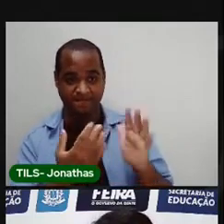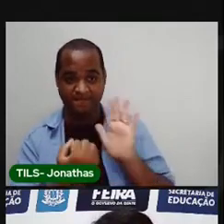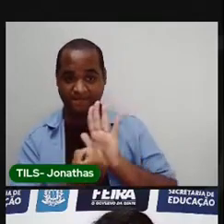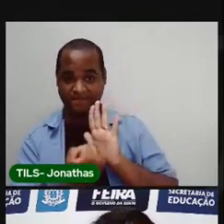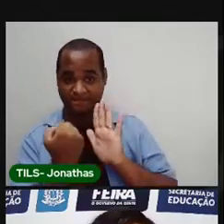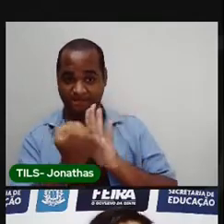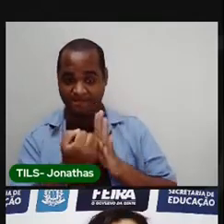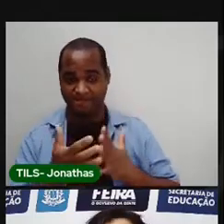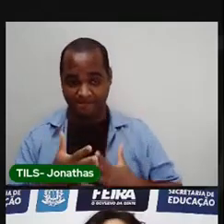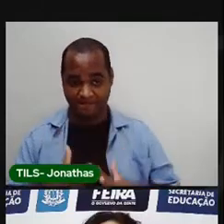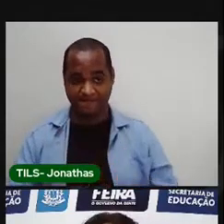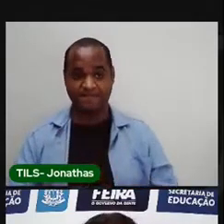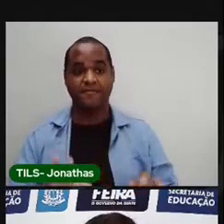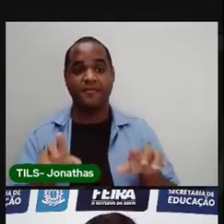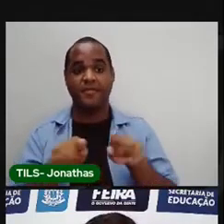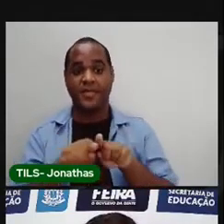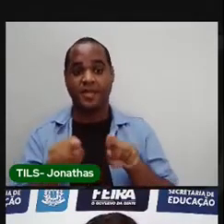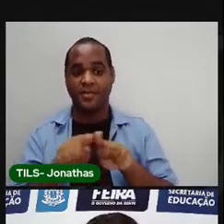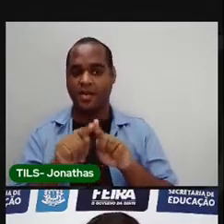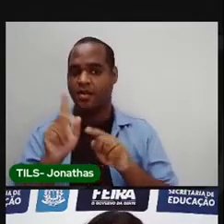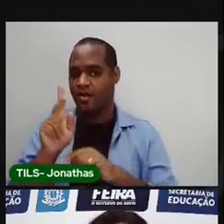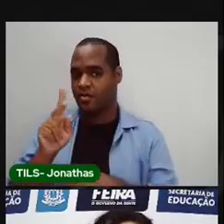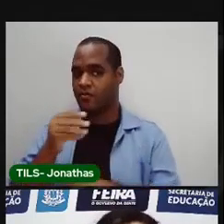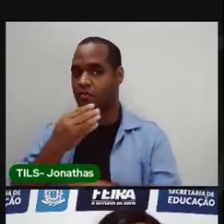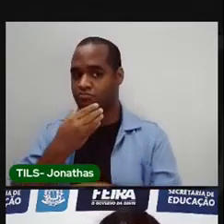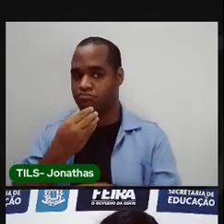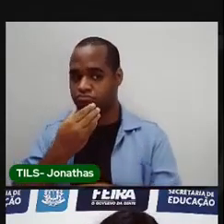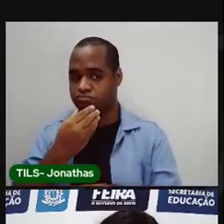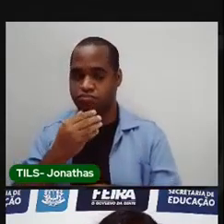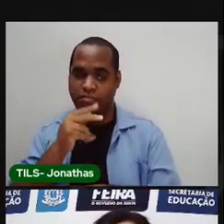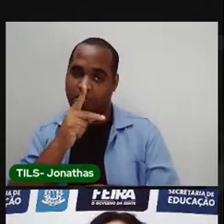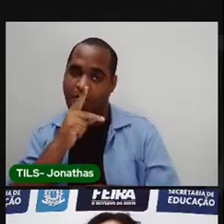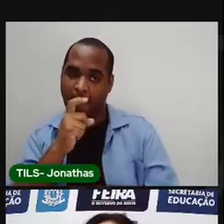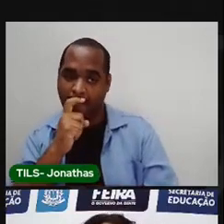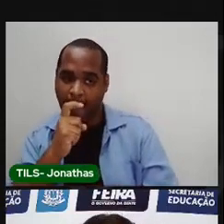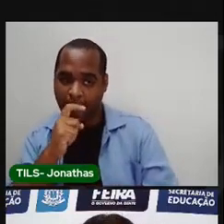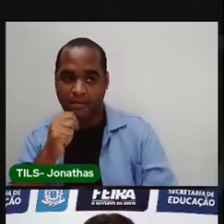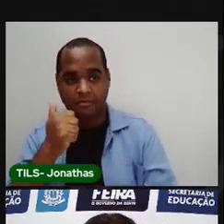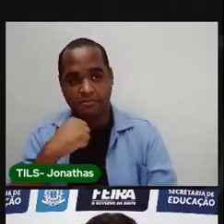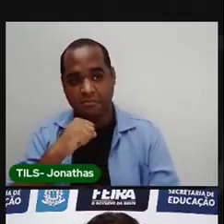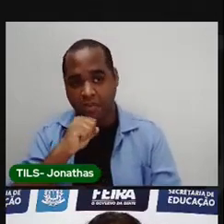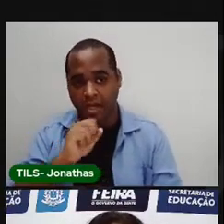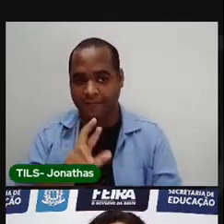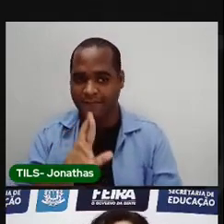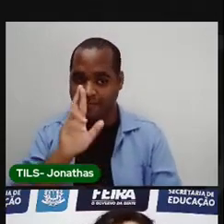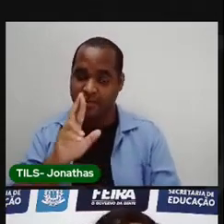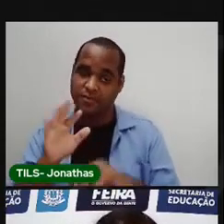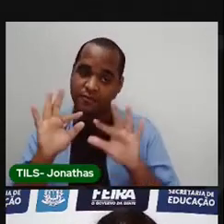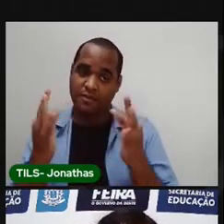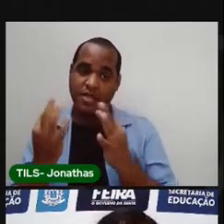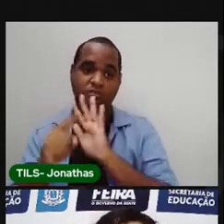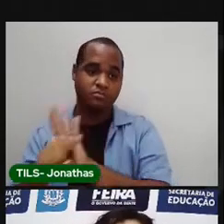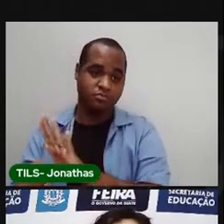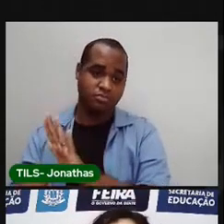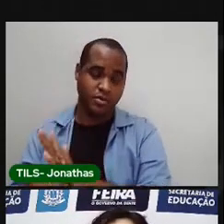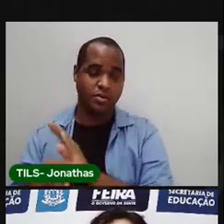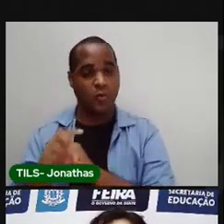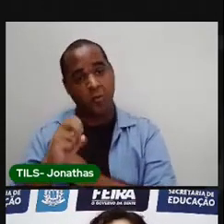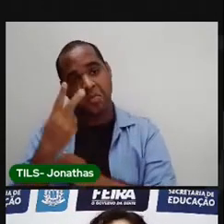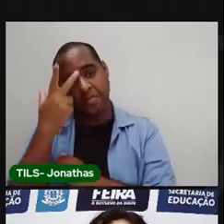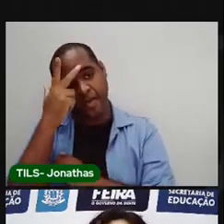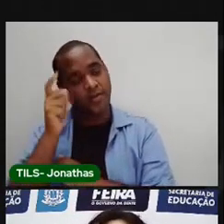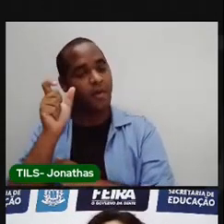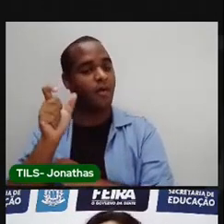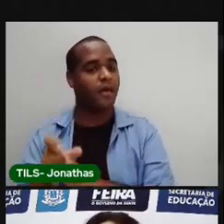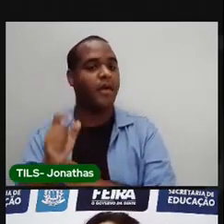certidão de nascimento, com a ajuda de um adulto. E depois, você e sua família, ou a pessoa que ajudou